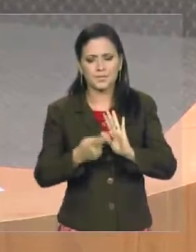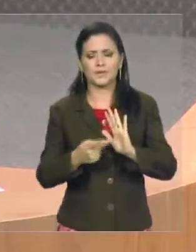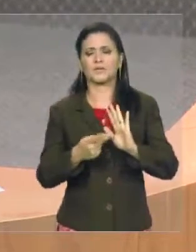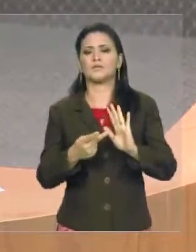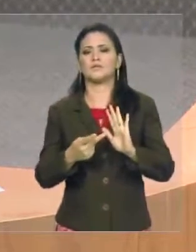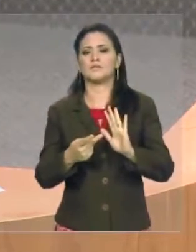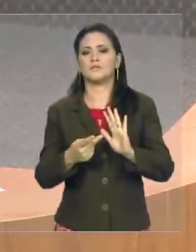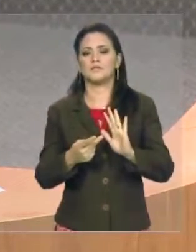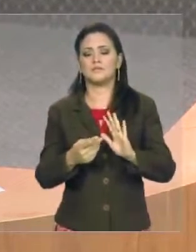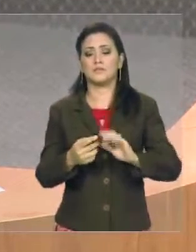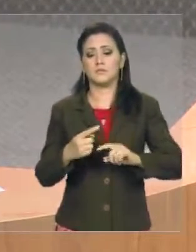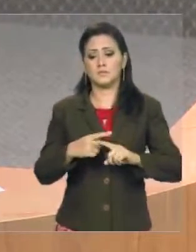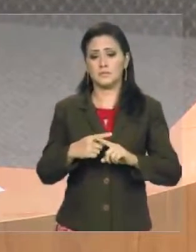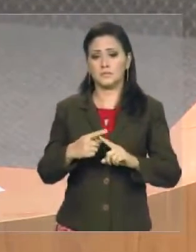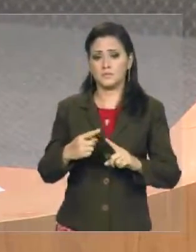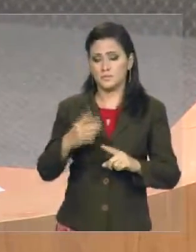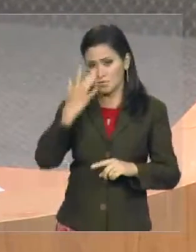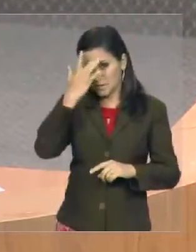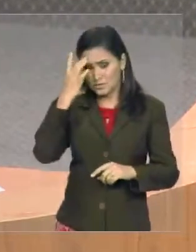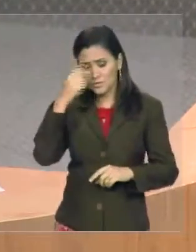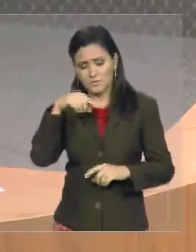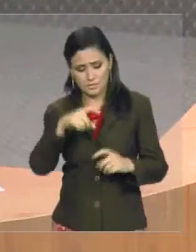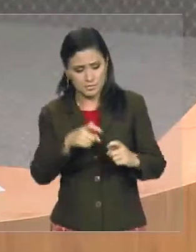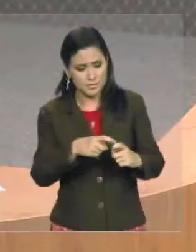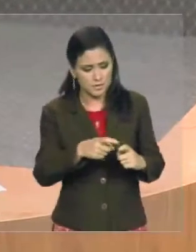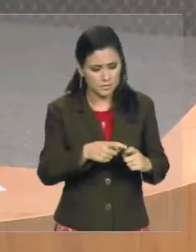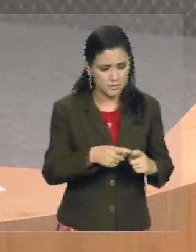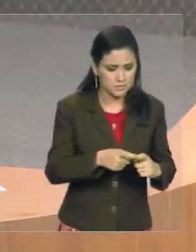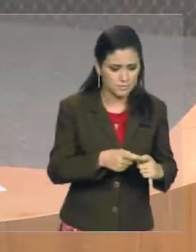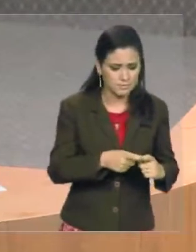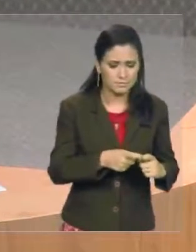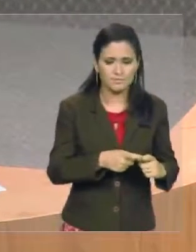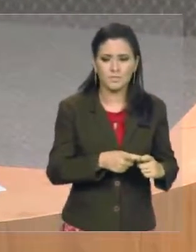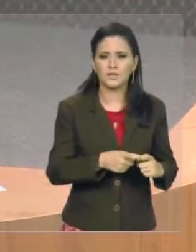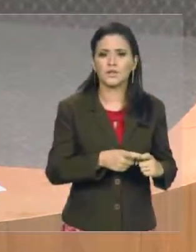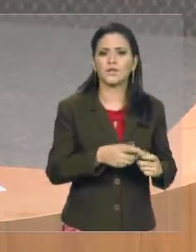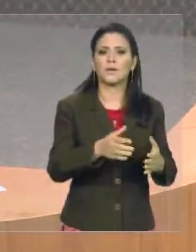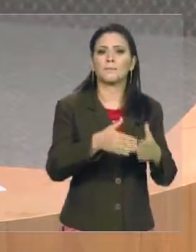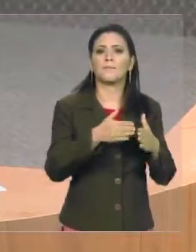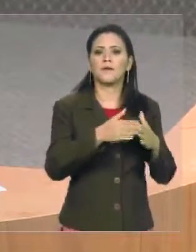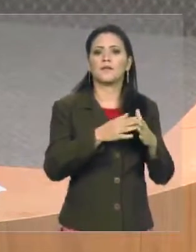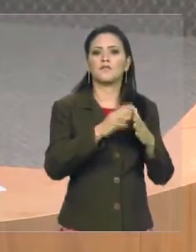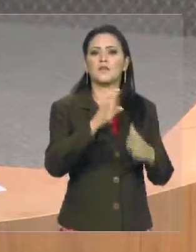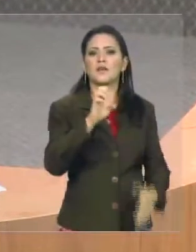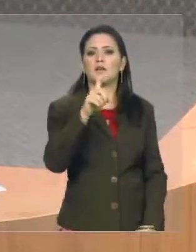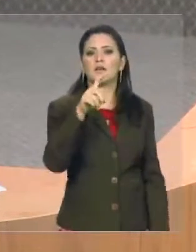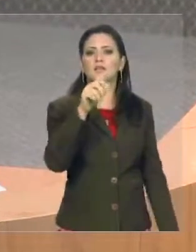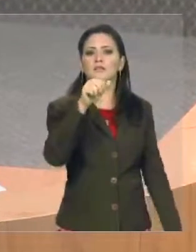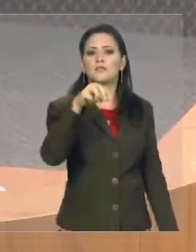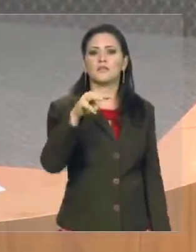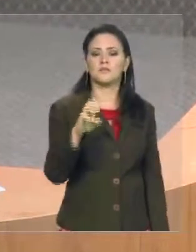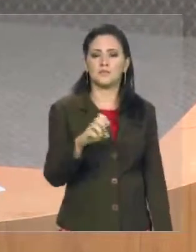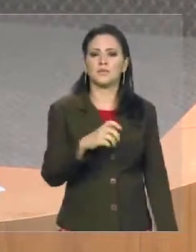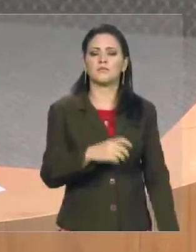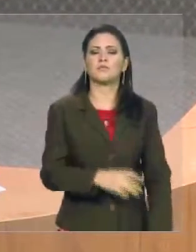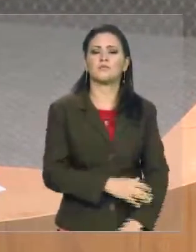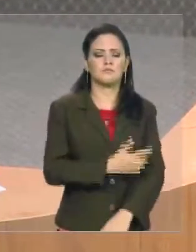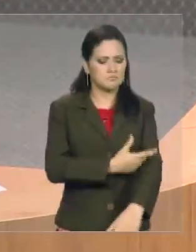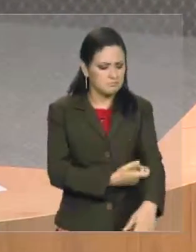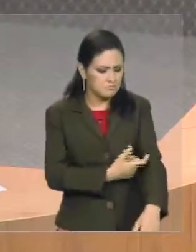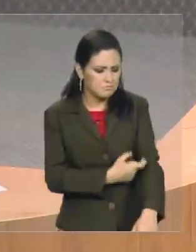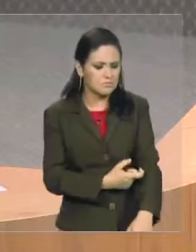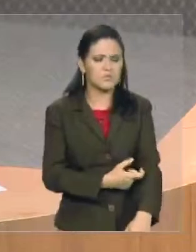a pessoa faz a consulta, e o médico Cabo Campos passa exames, e a pessoa corre atrás dos exames, consegue fazer os exames,